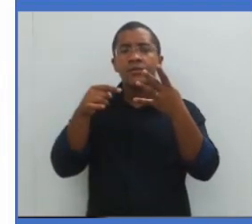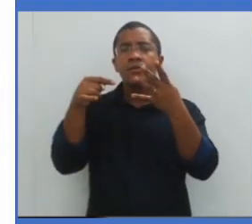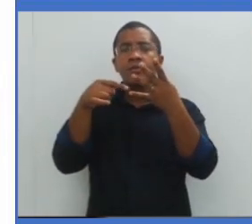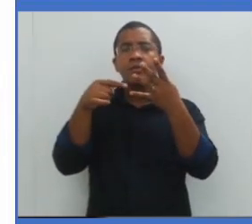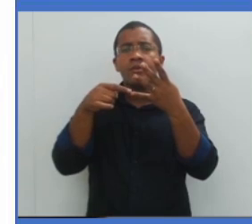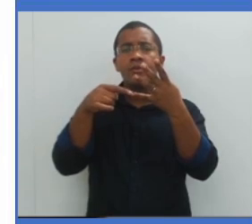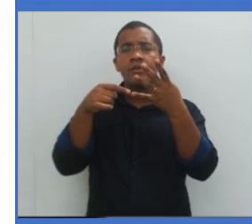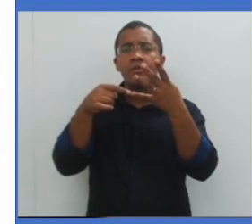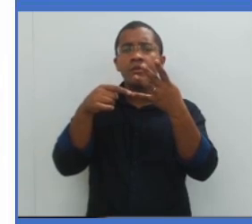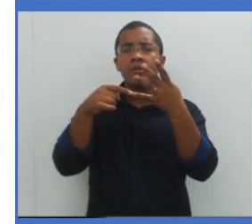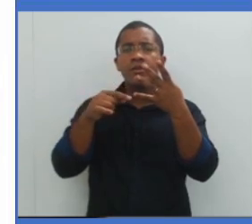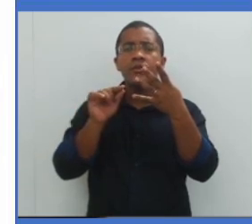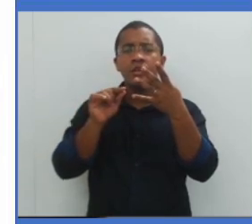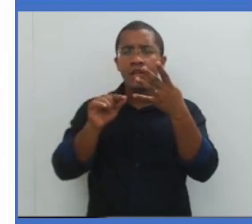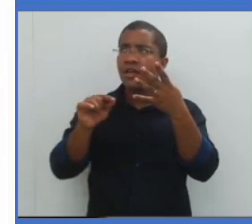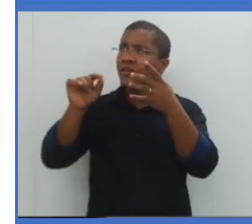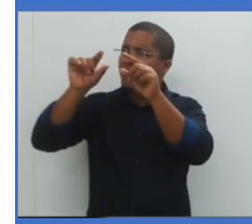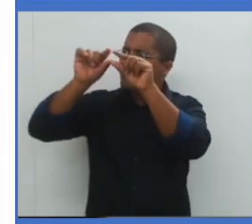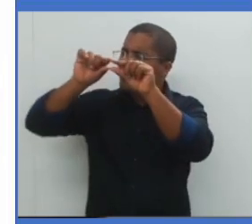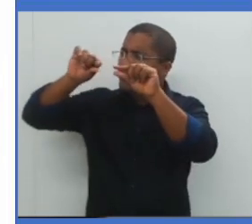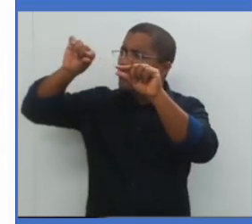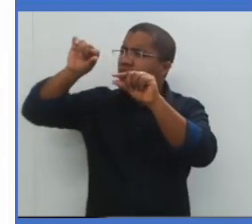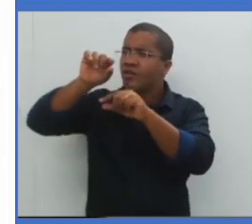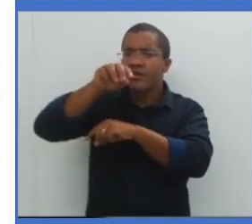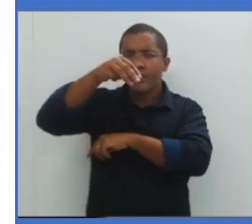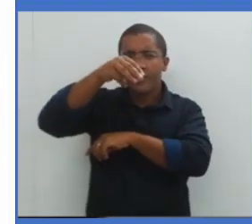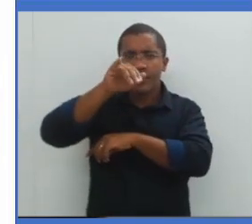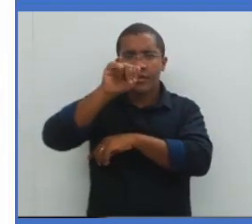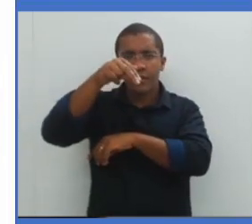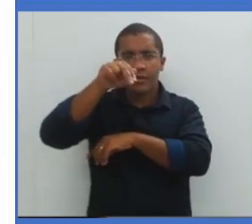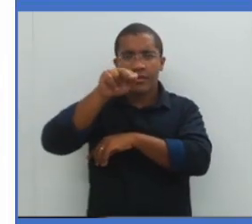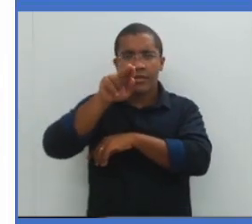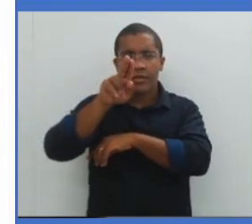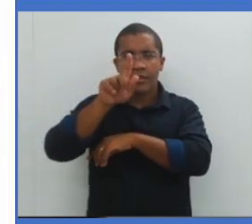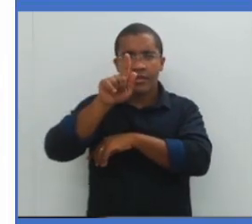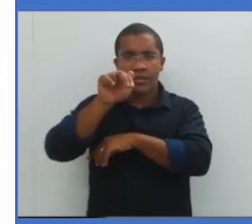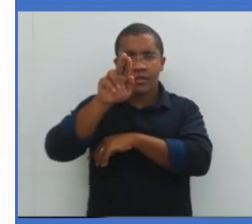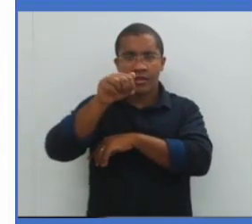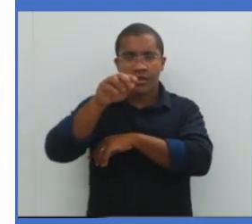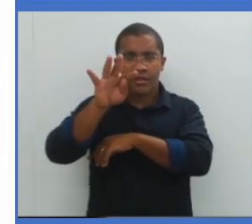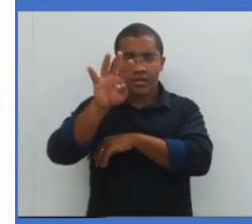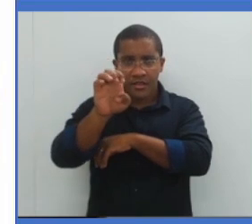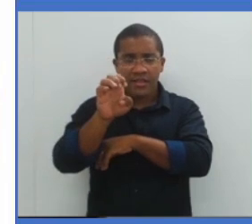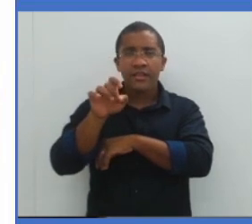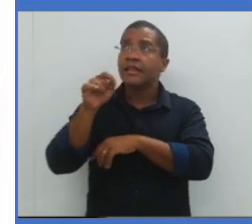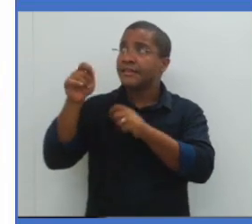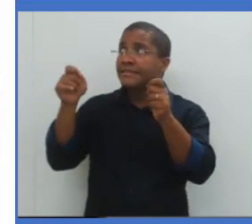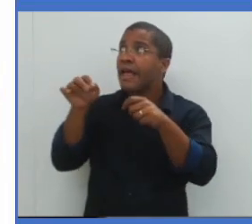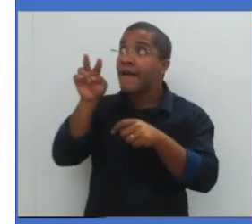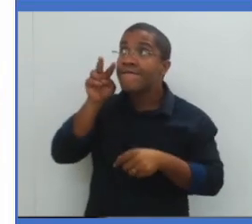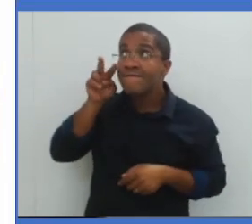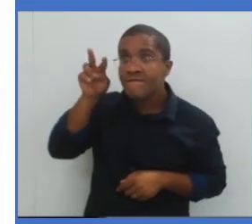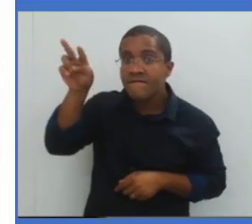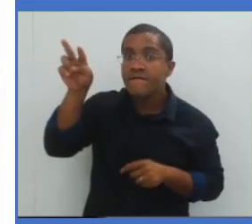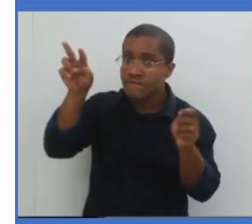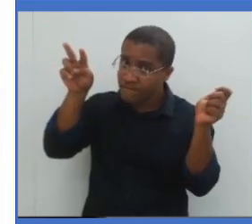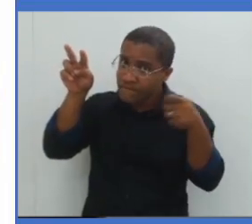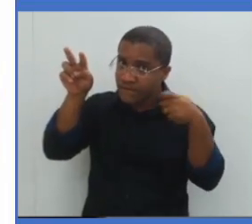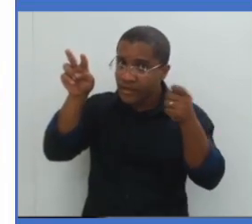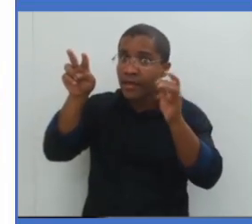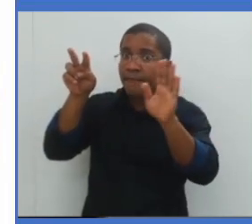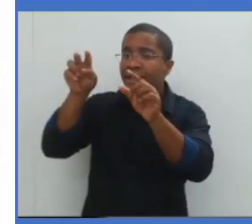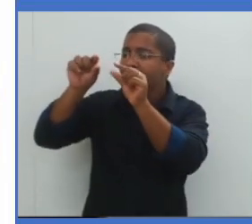minguante. Olha só, minguante. Quando se vê, também, apenas